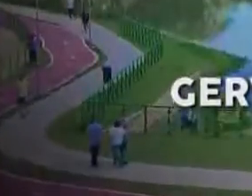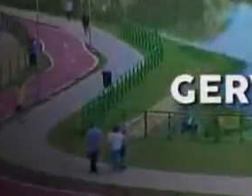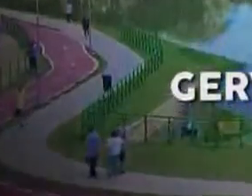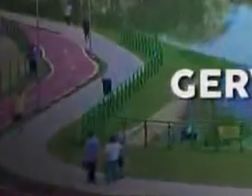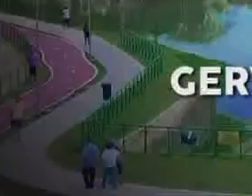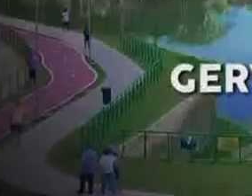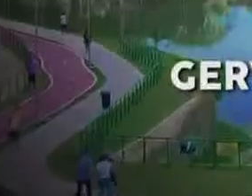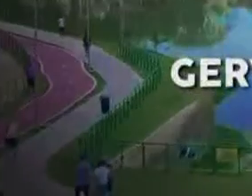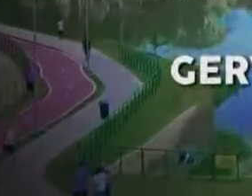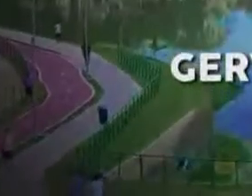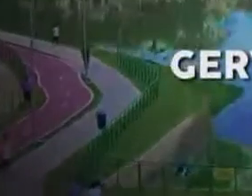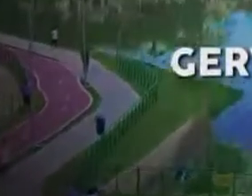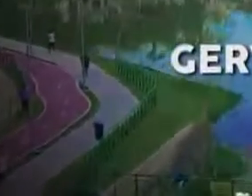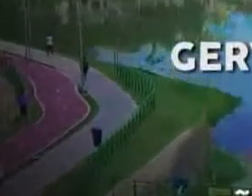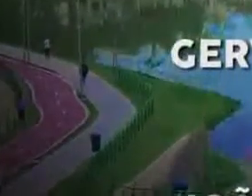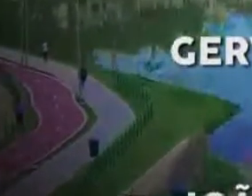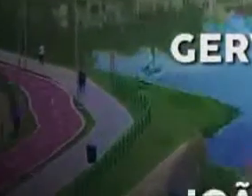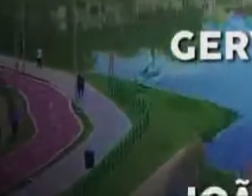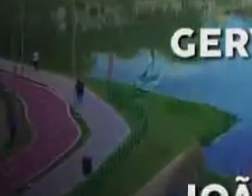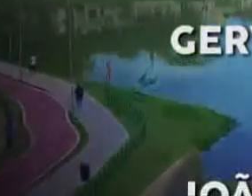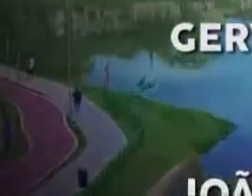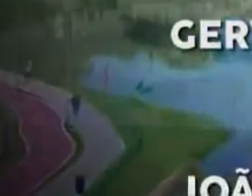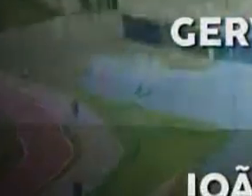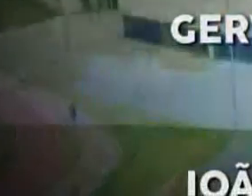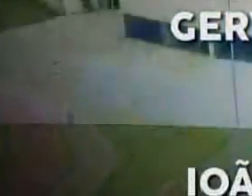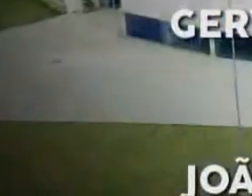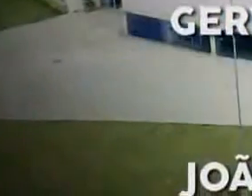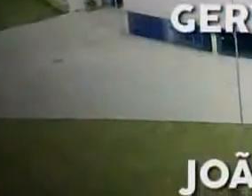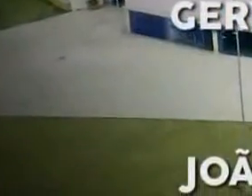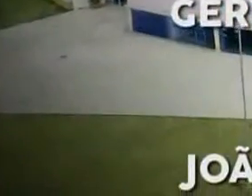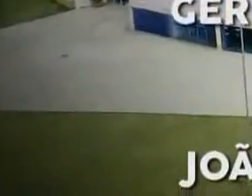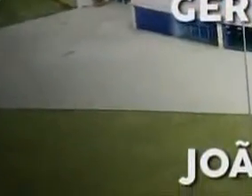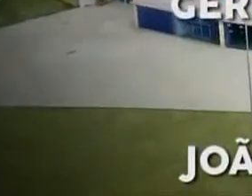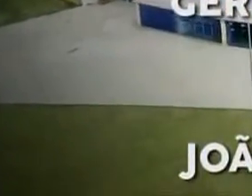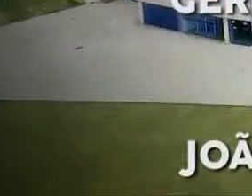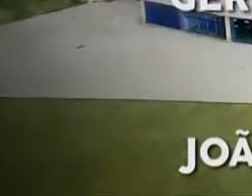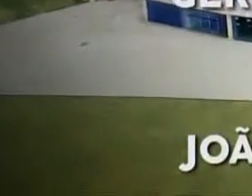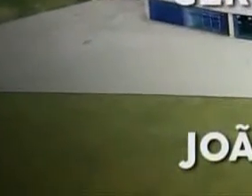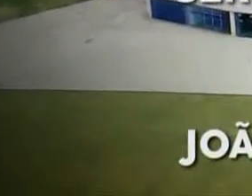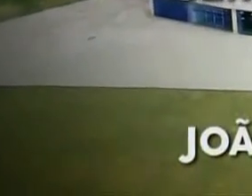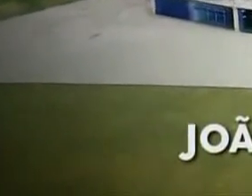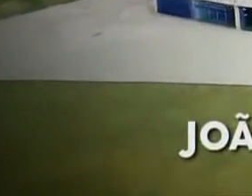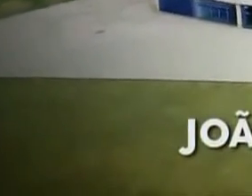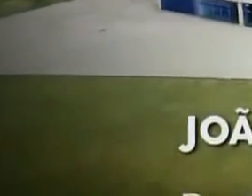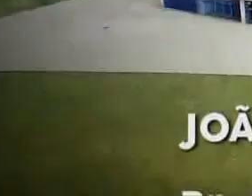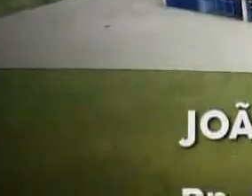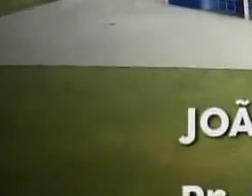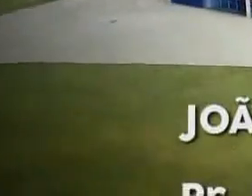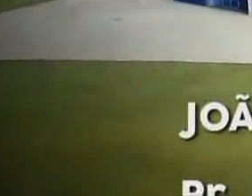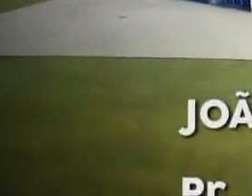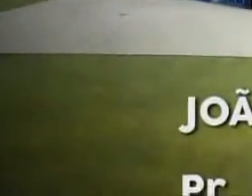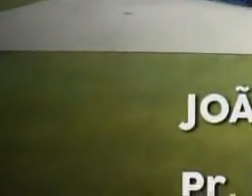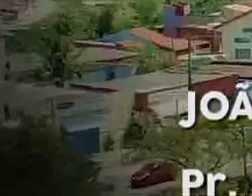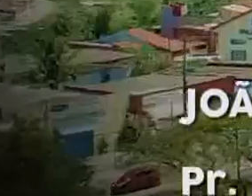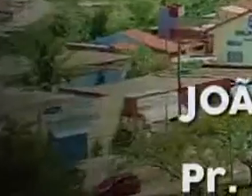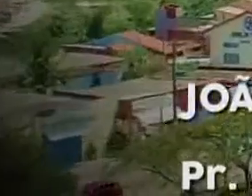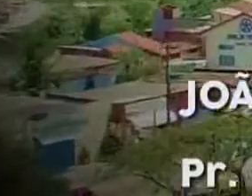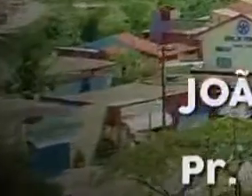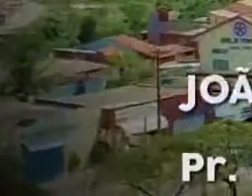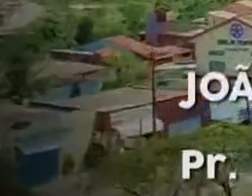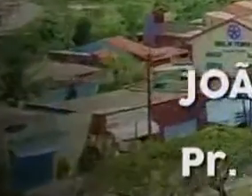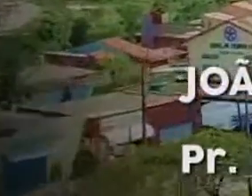esperança forte o padre do cruz e teu futuro espelha só nos beijos a terra